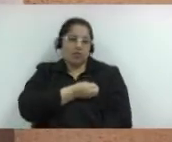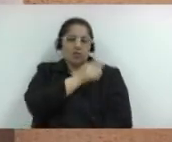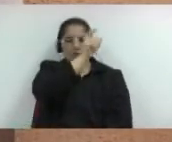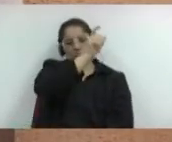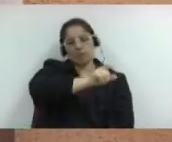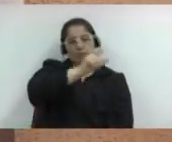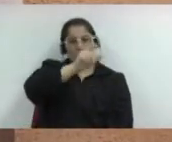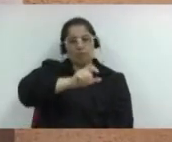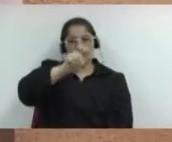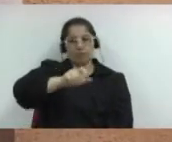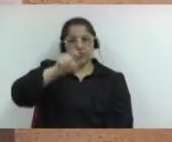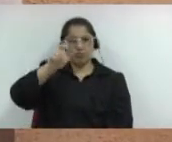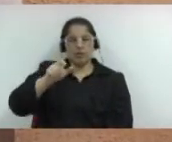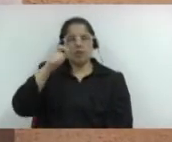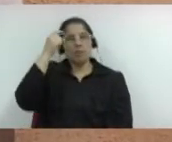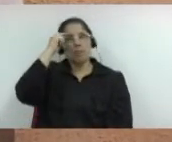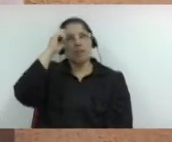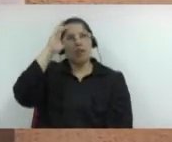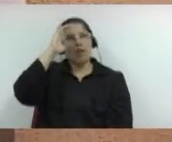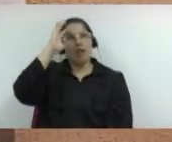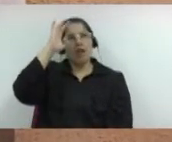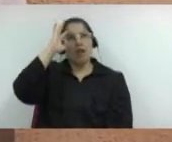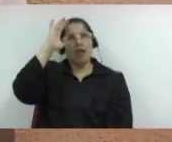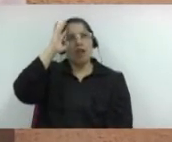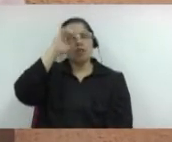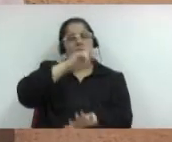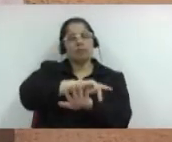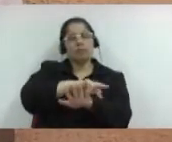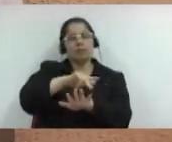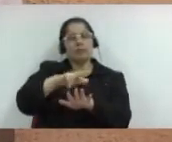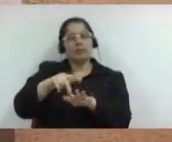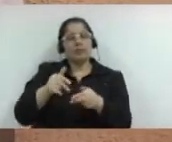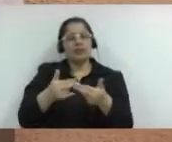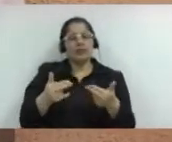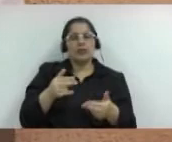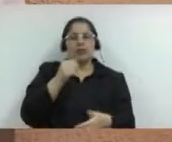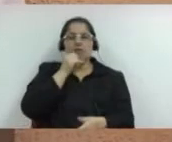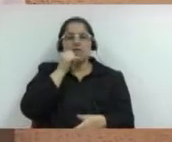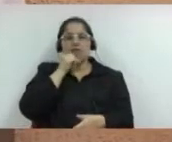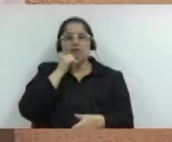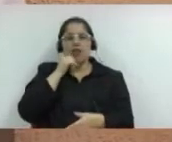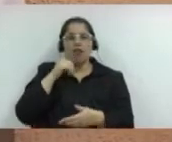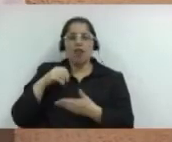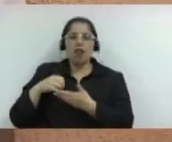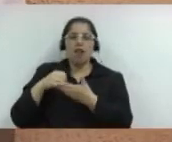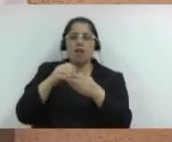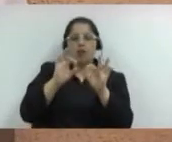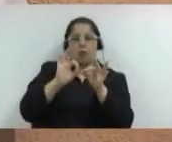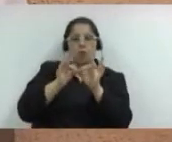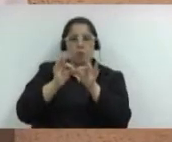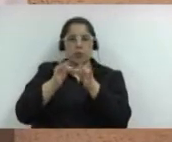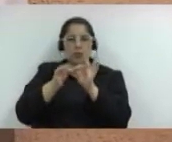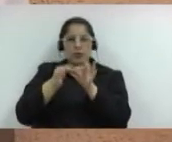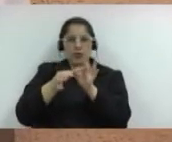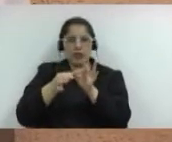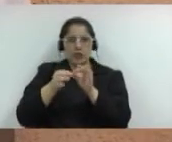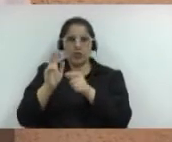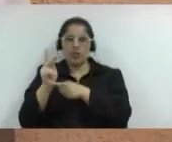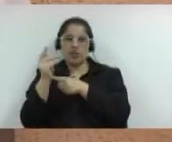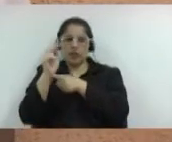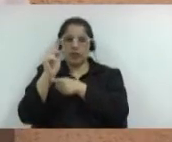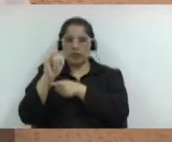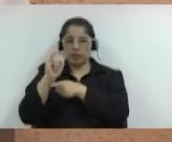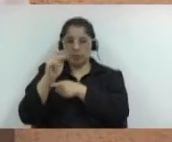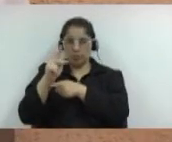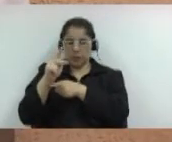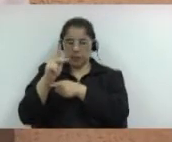Tantas coisas que já pensei em fazer lá, como levar uma oficina de hip-hop com o pessoal do King Chong. Mas para